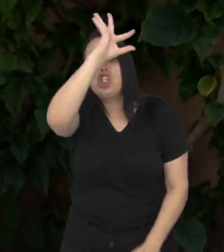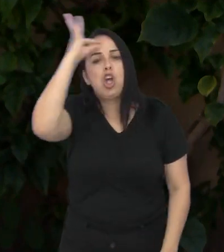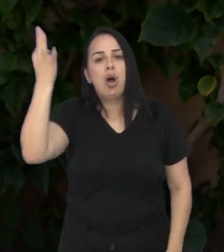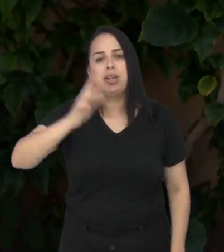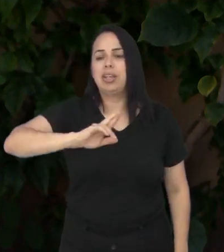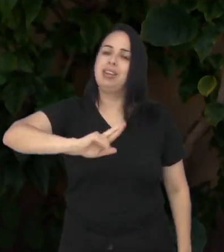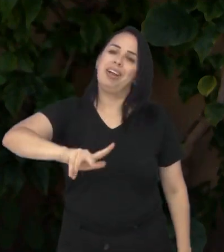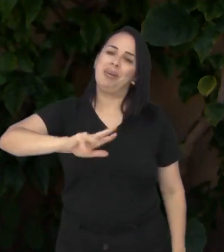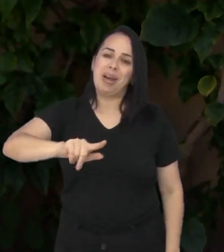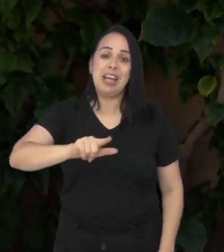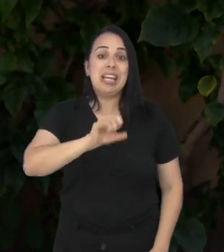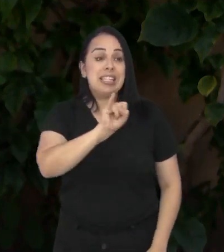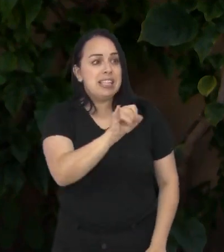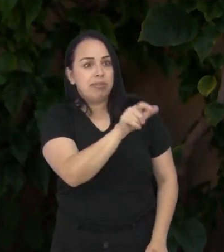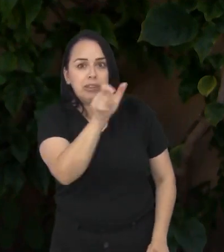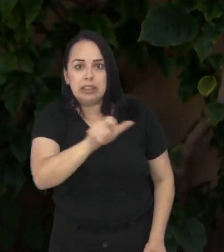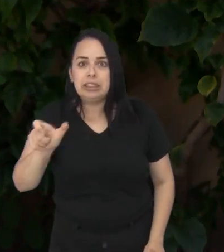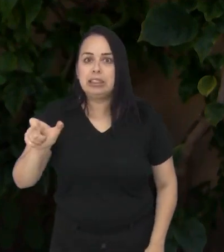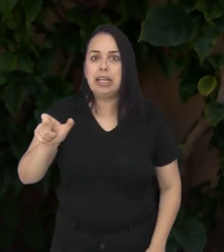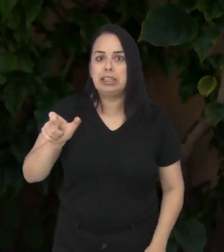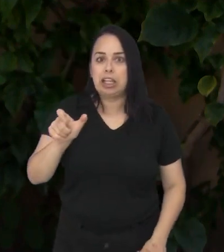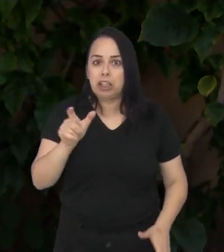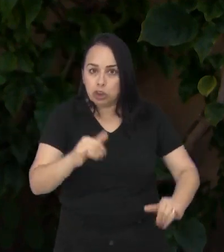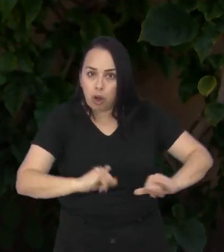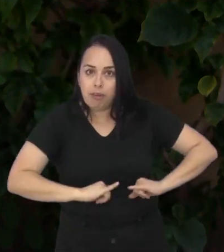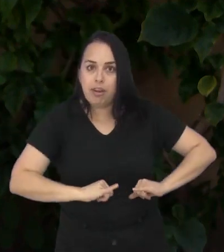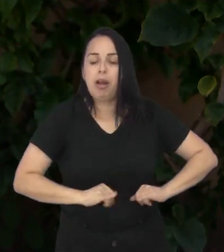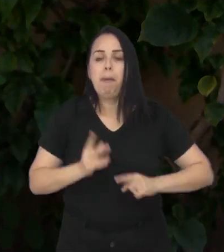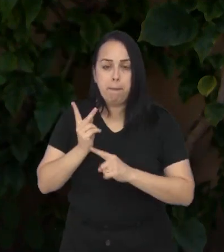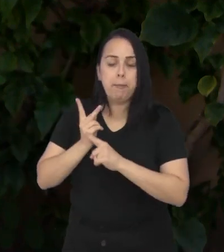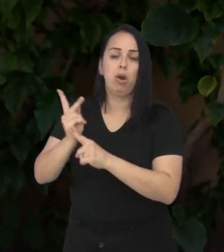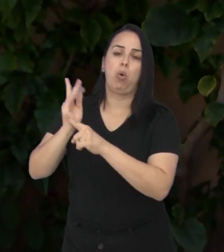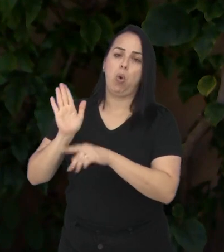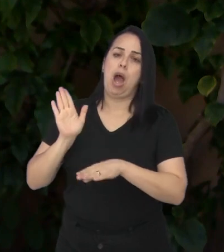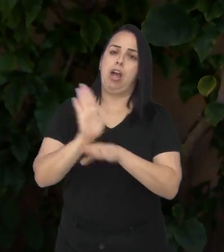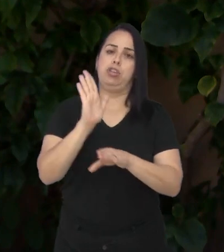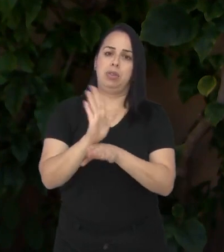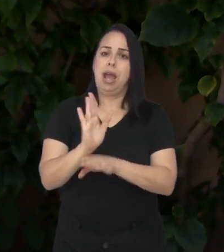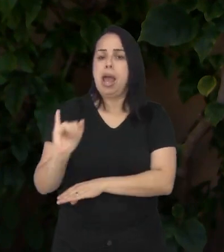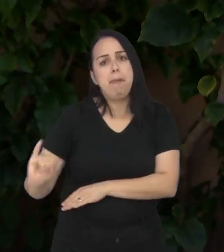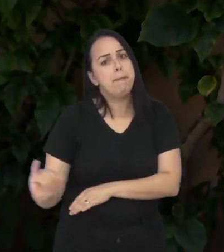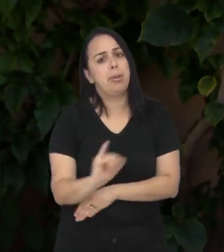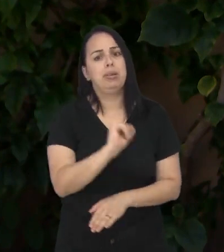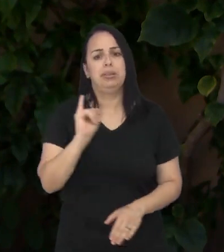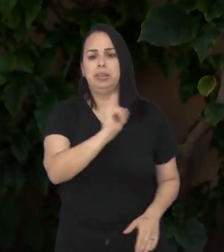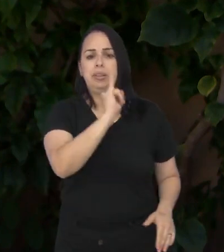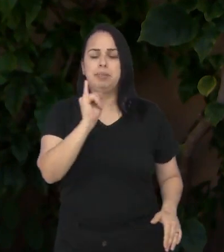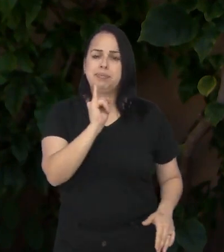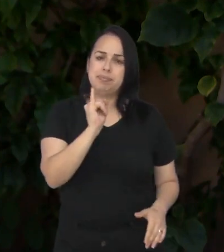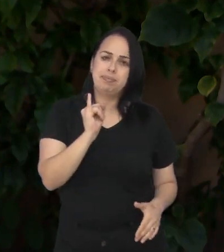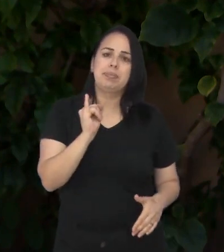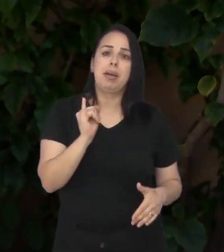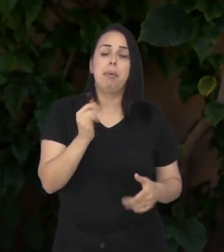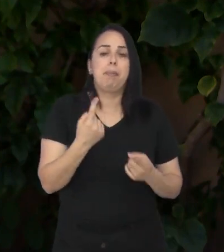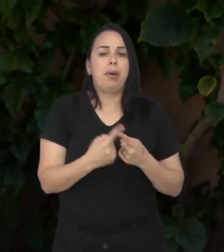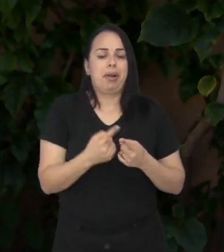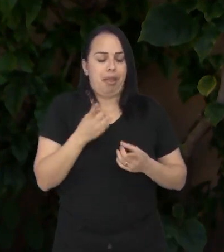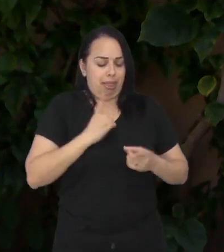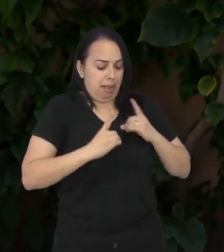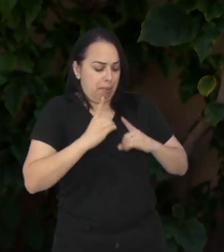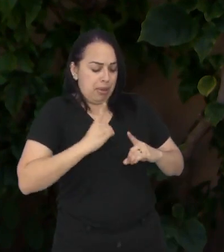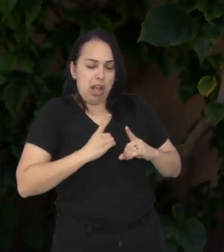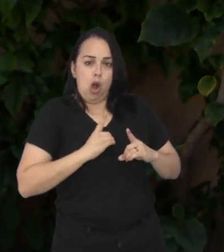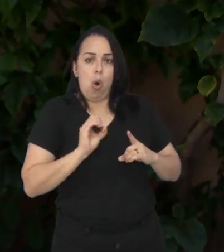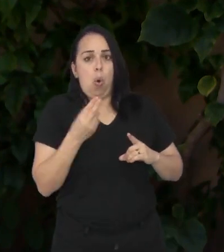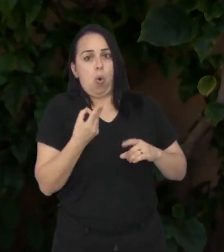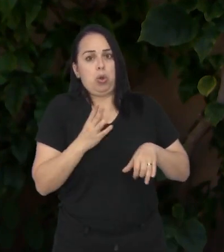nada é por acaso. Se alguém está passando por isso, não deixe de buscar ajuda. importantíssimo. Porque a